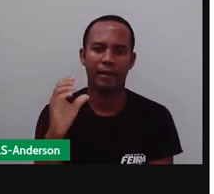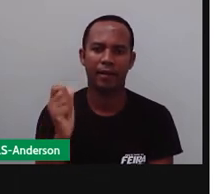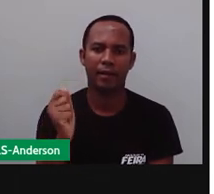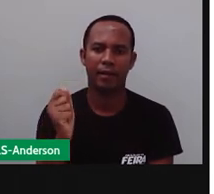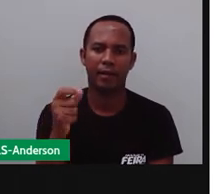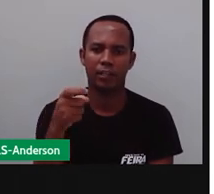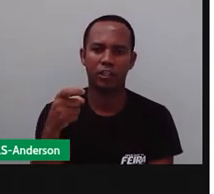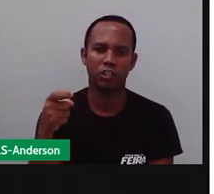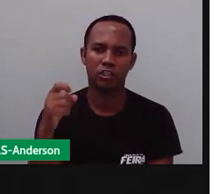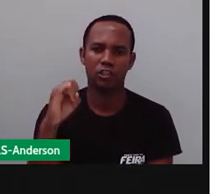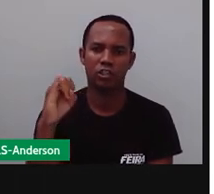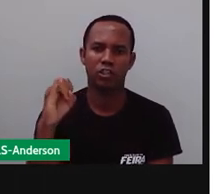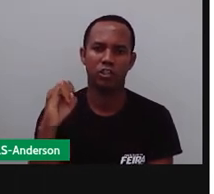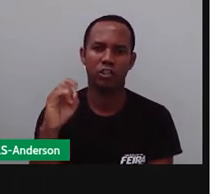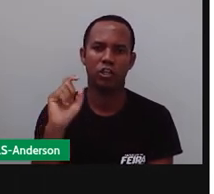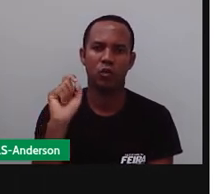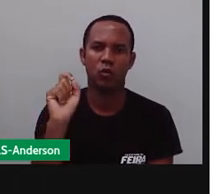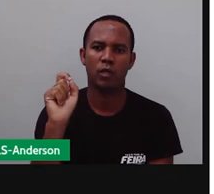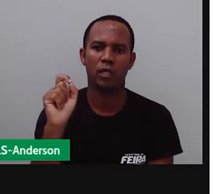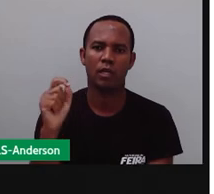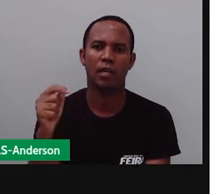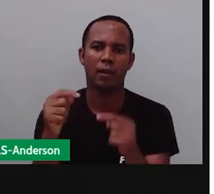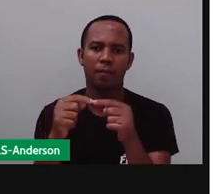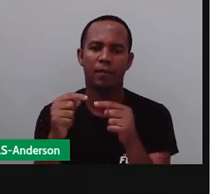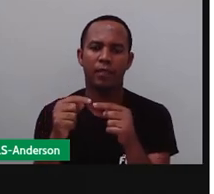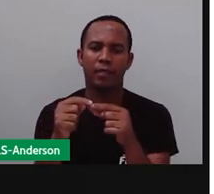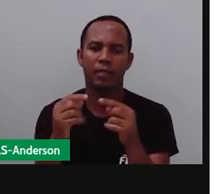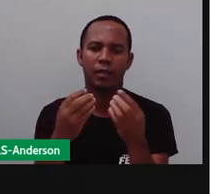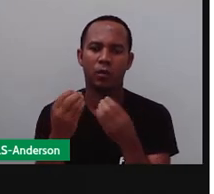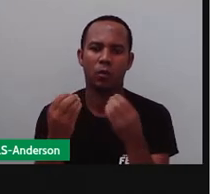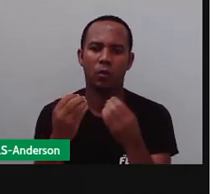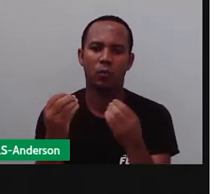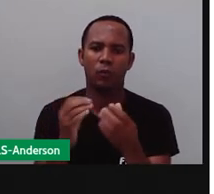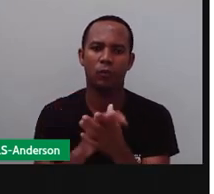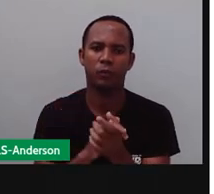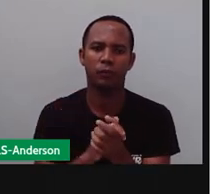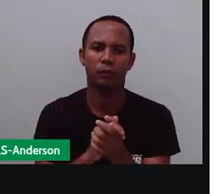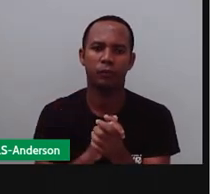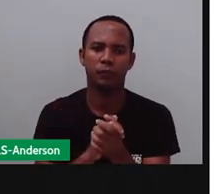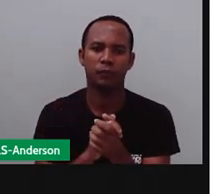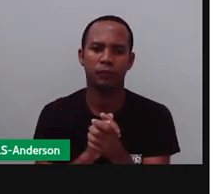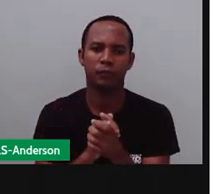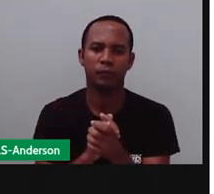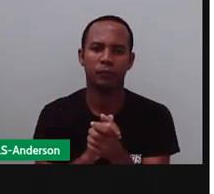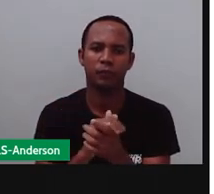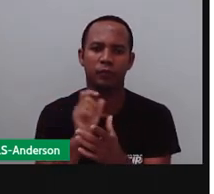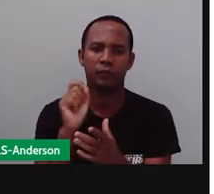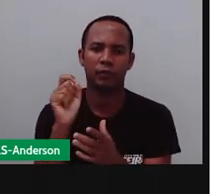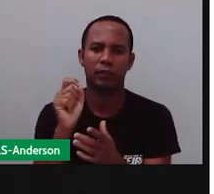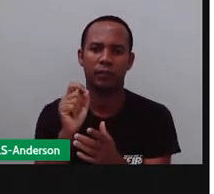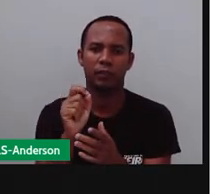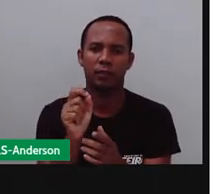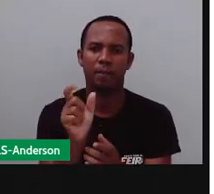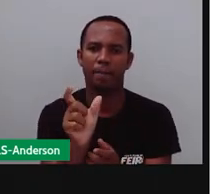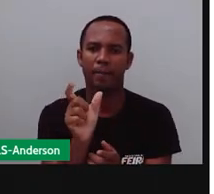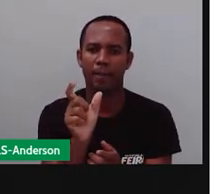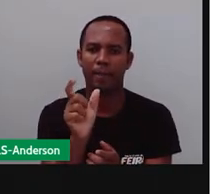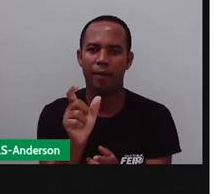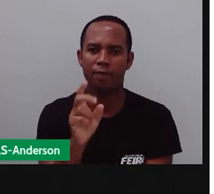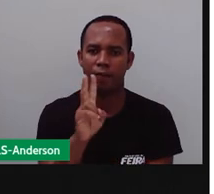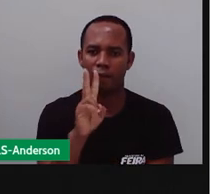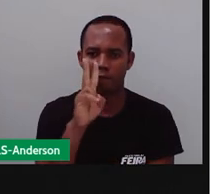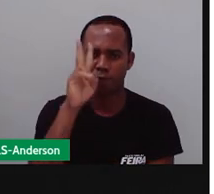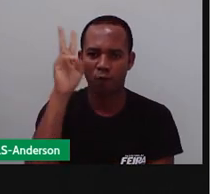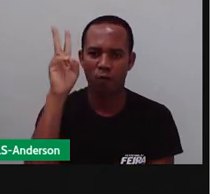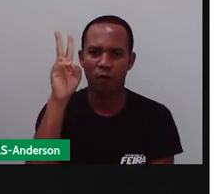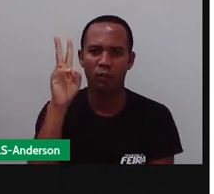Esse meu X aqui do final, certo? Tá? É o que? O U. A sílaba tônica.